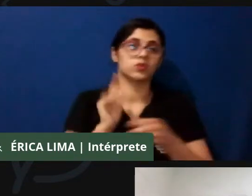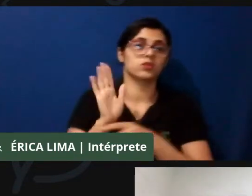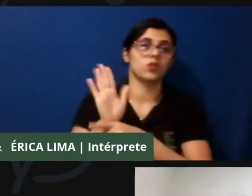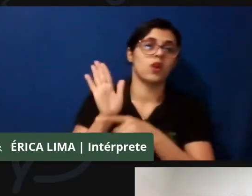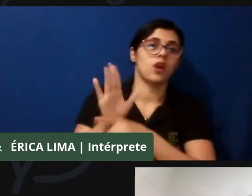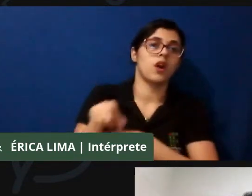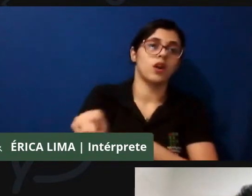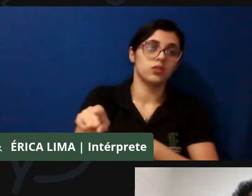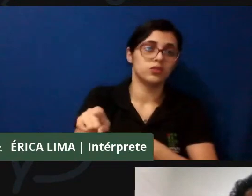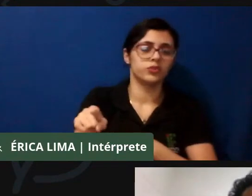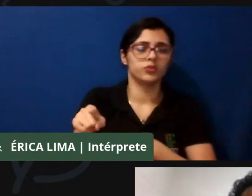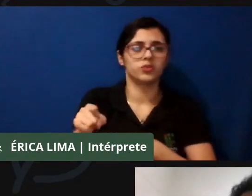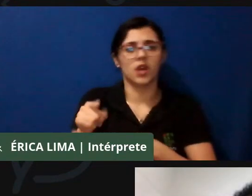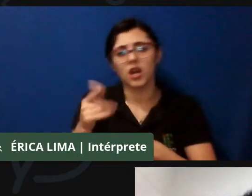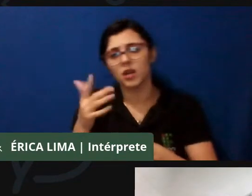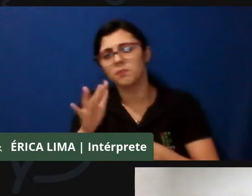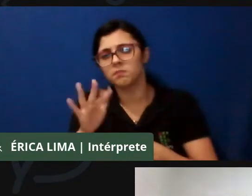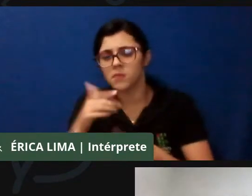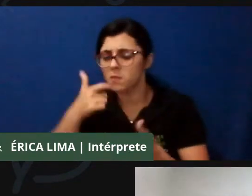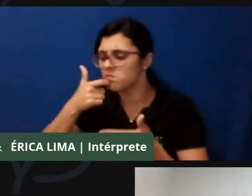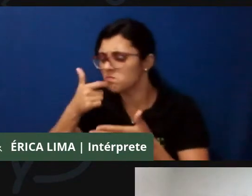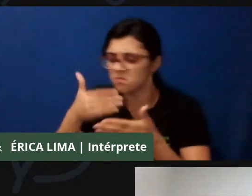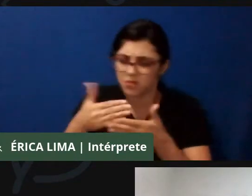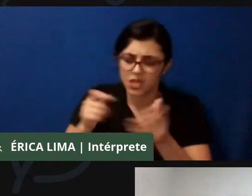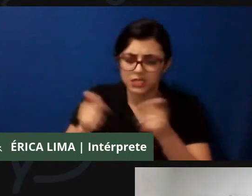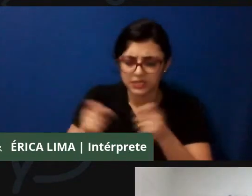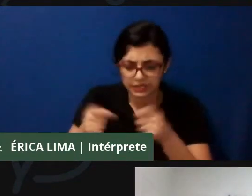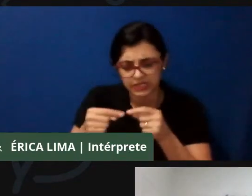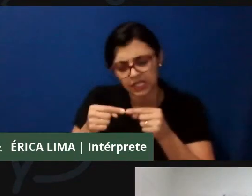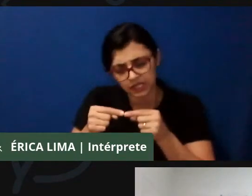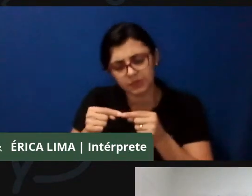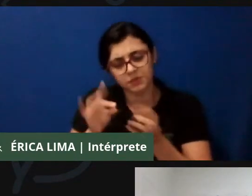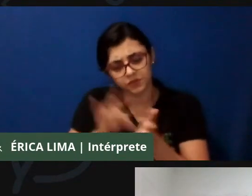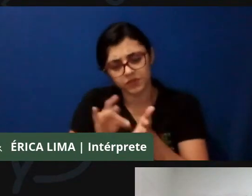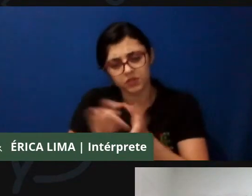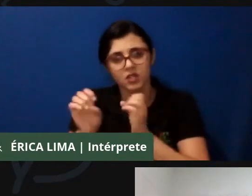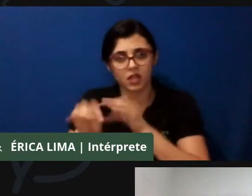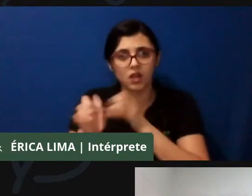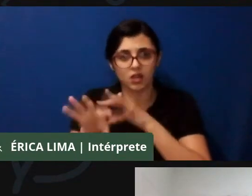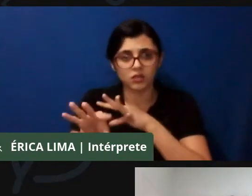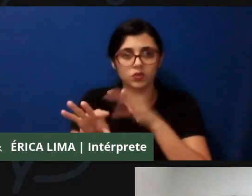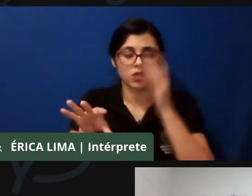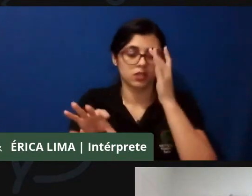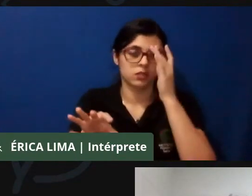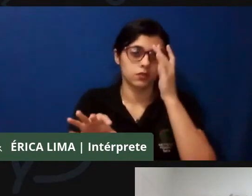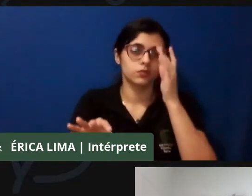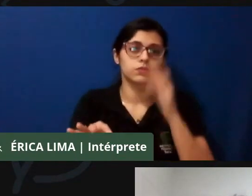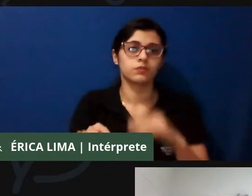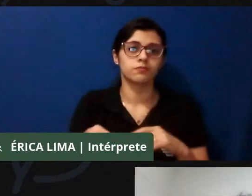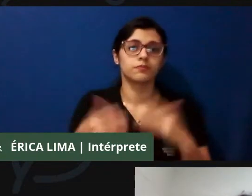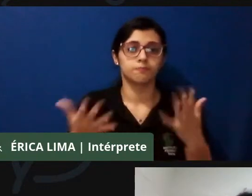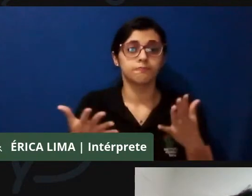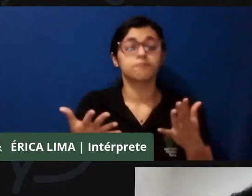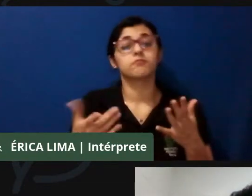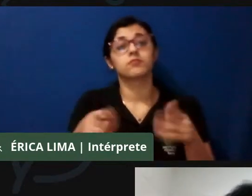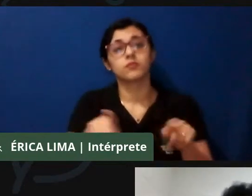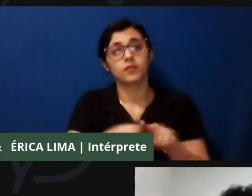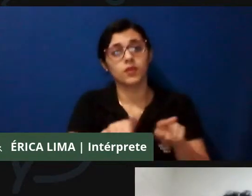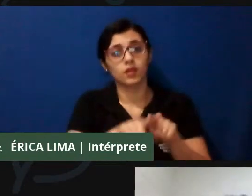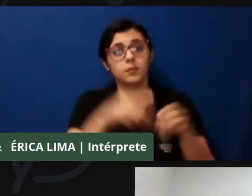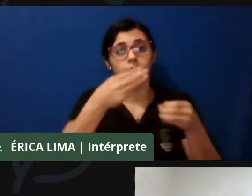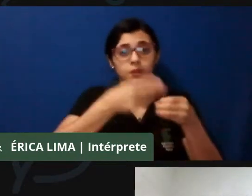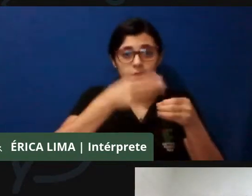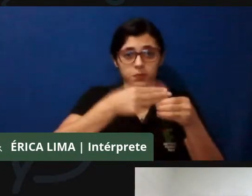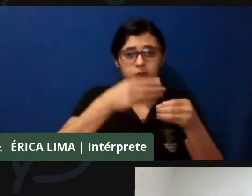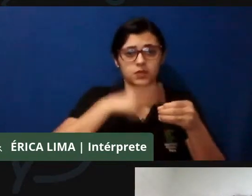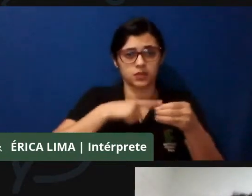aproximasse ou fizesse referência à educação. E aí, claro, o município enviava xerac de